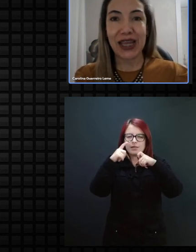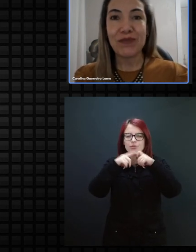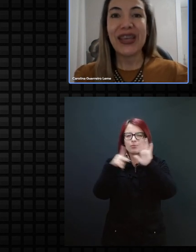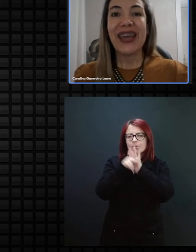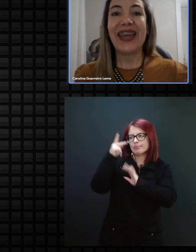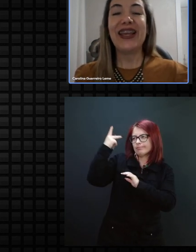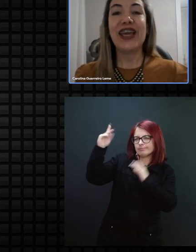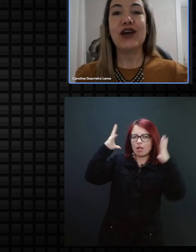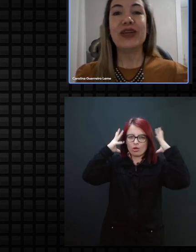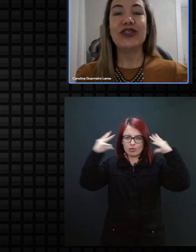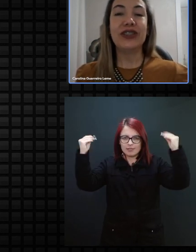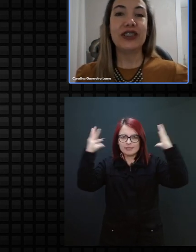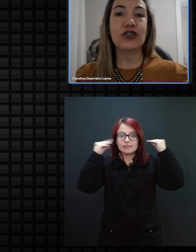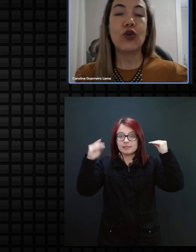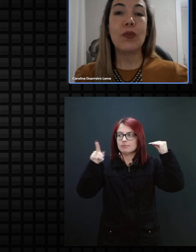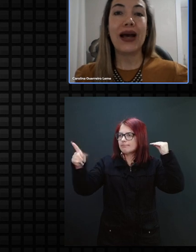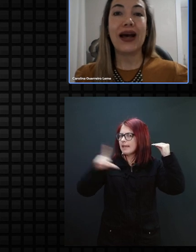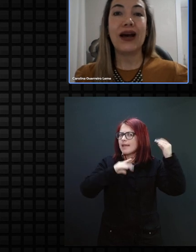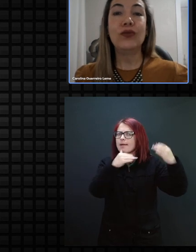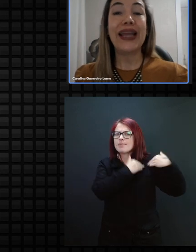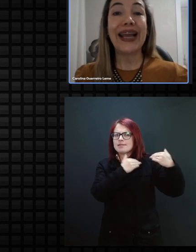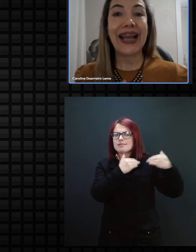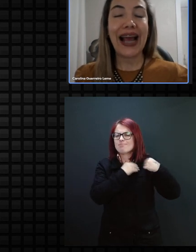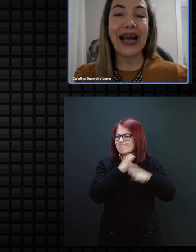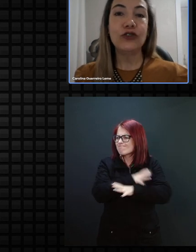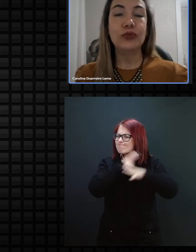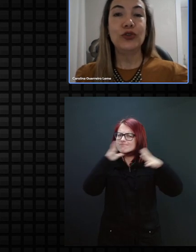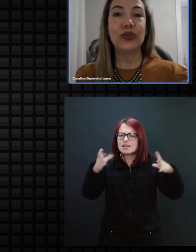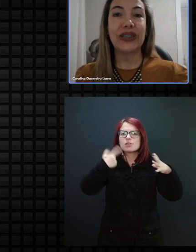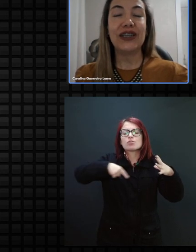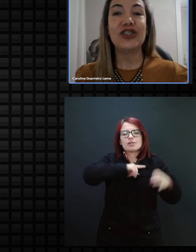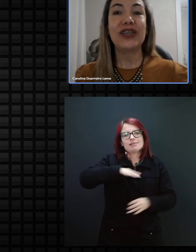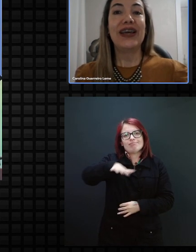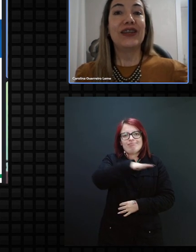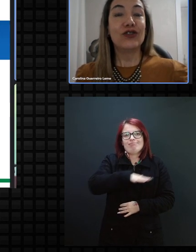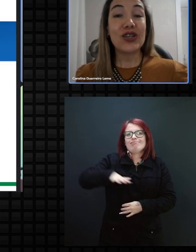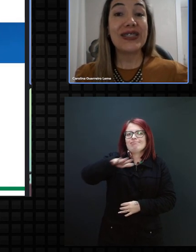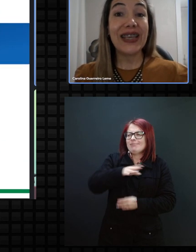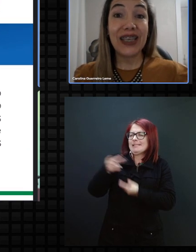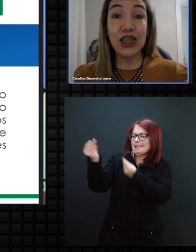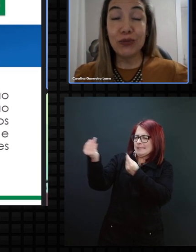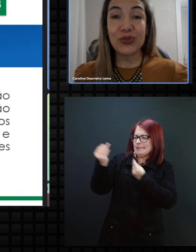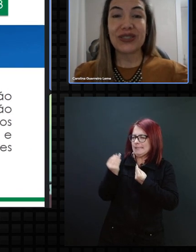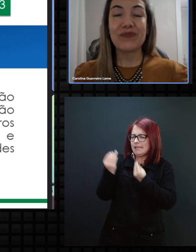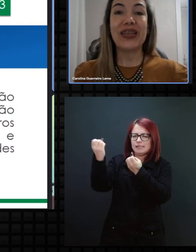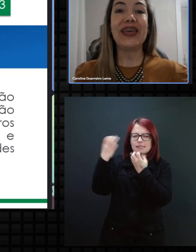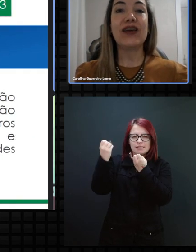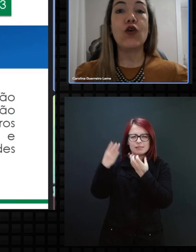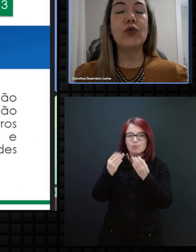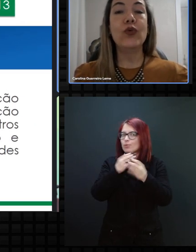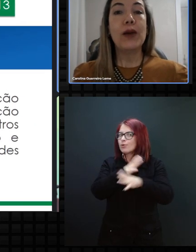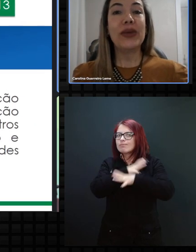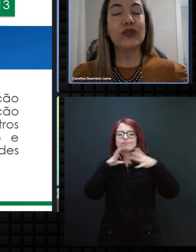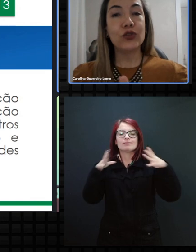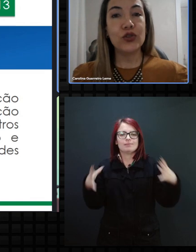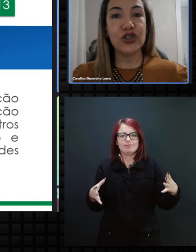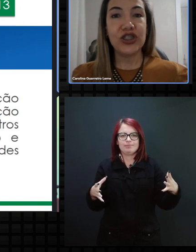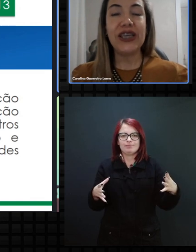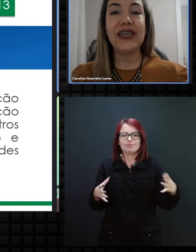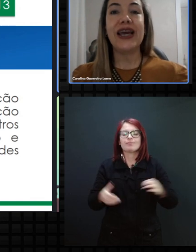nossa área. Ele, realmente, ele deixou um legado muito grande e nós seguimos como